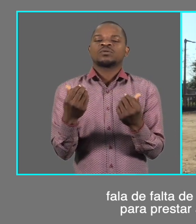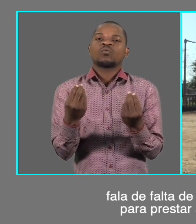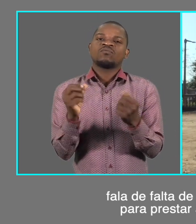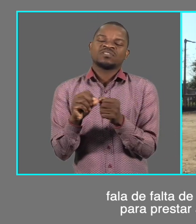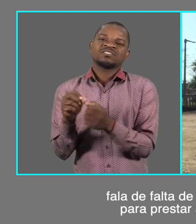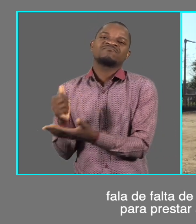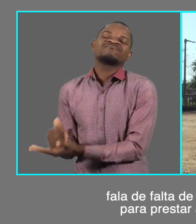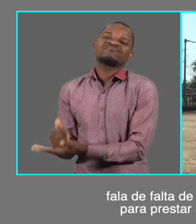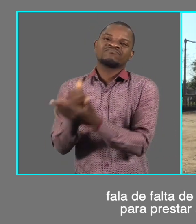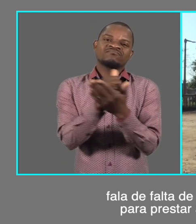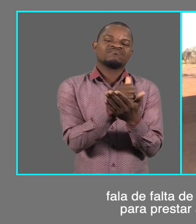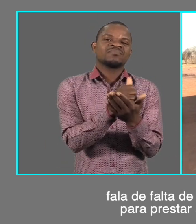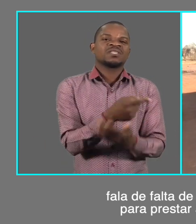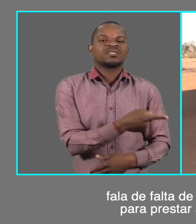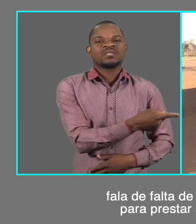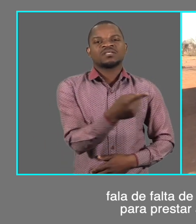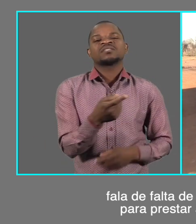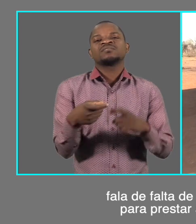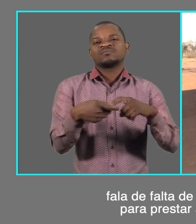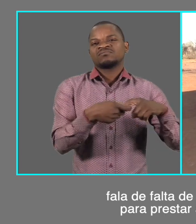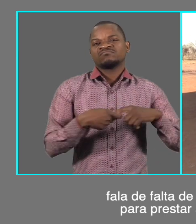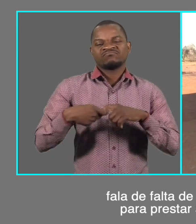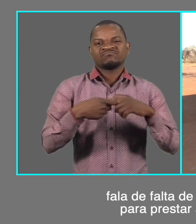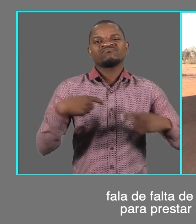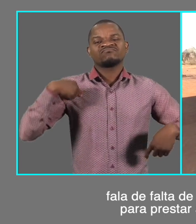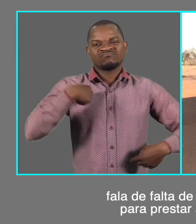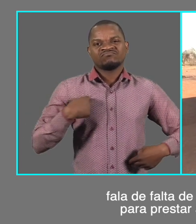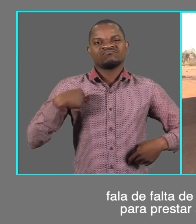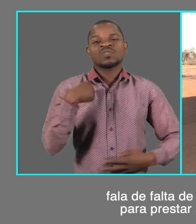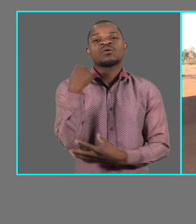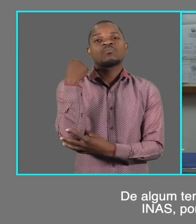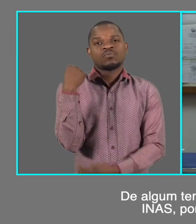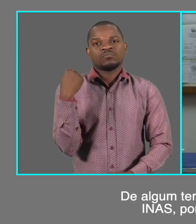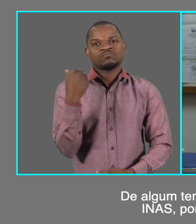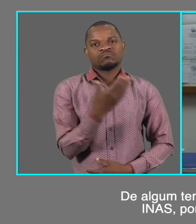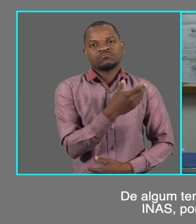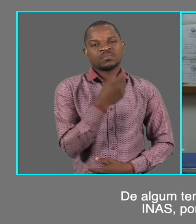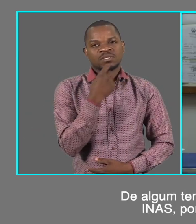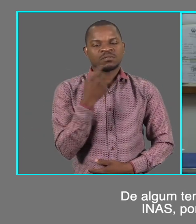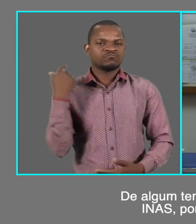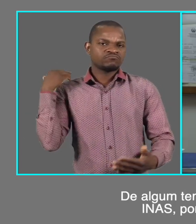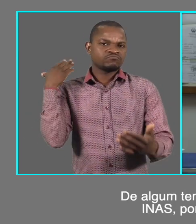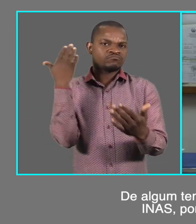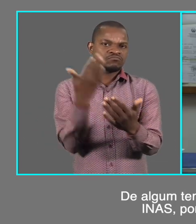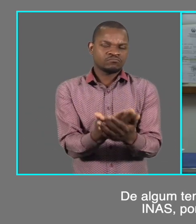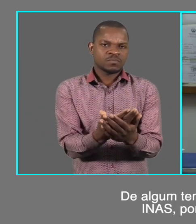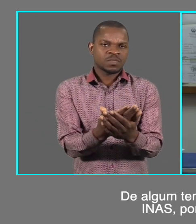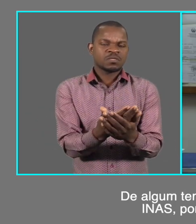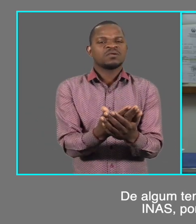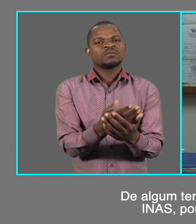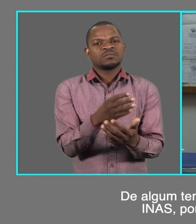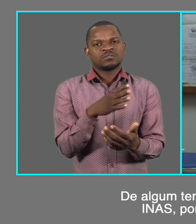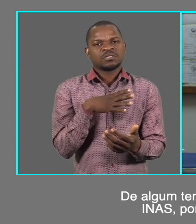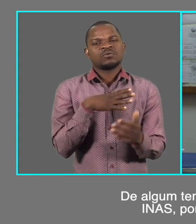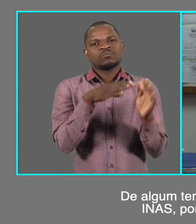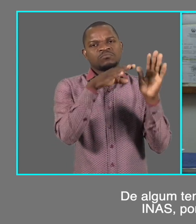como principal barreira para prestar apoio a famílias necessitadas. Há algum tempo para cá os próprios programas do INAS